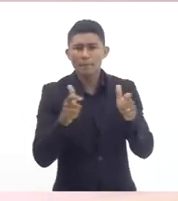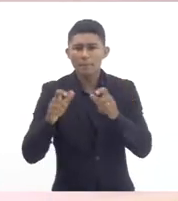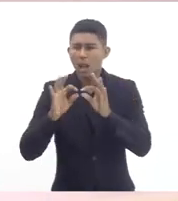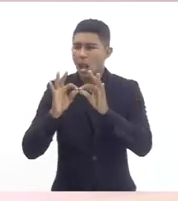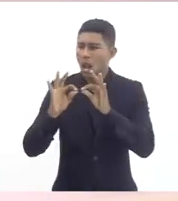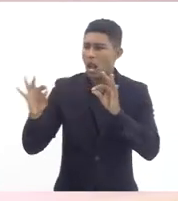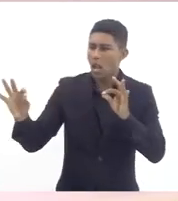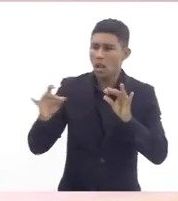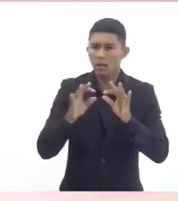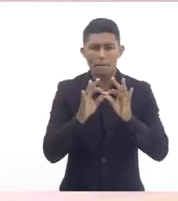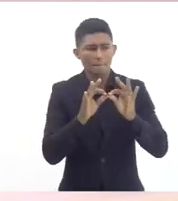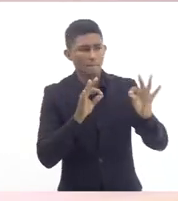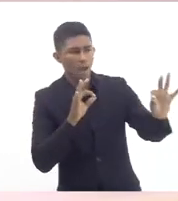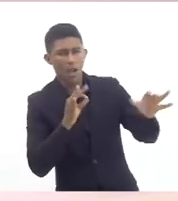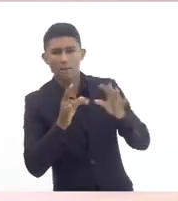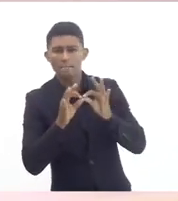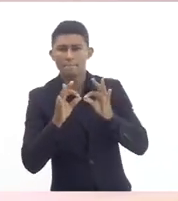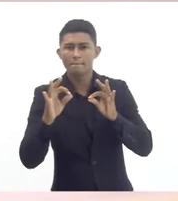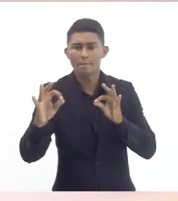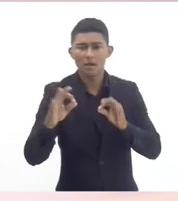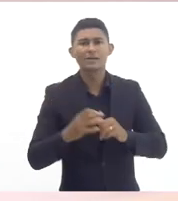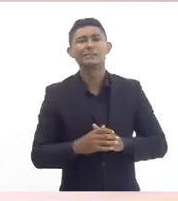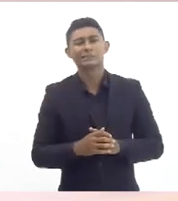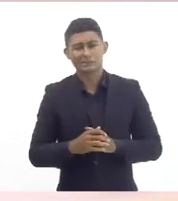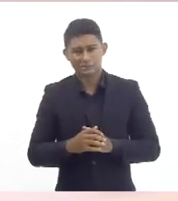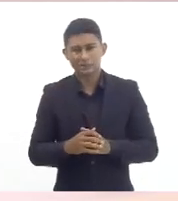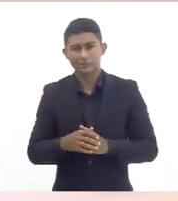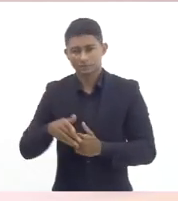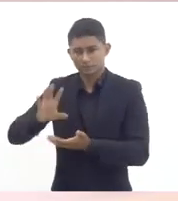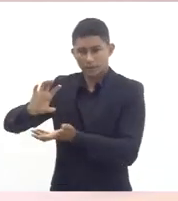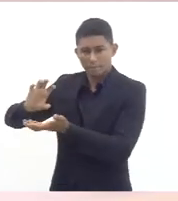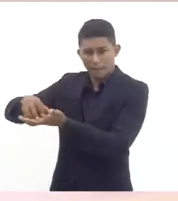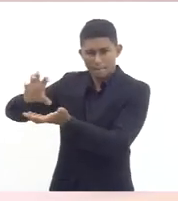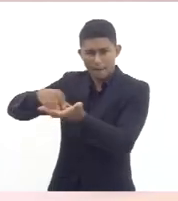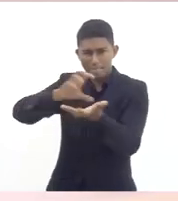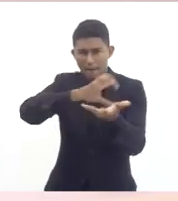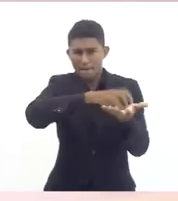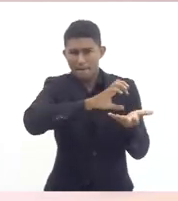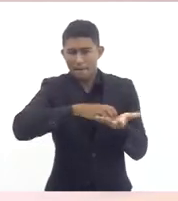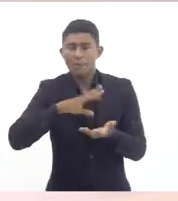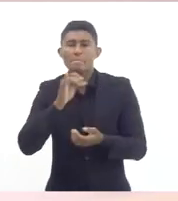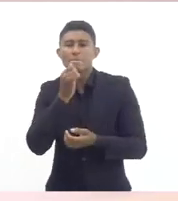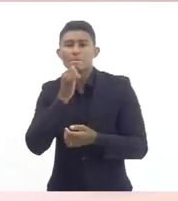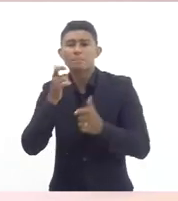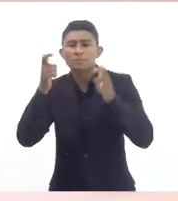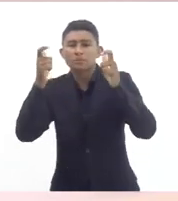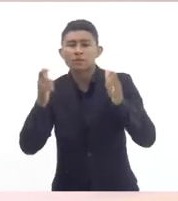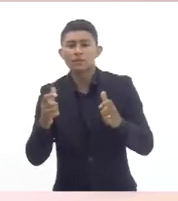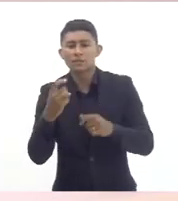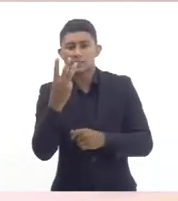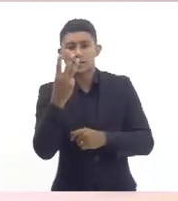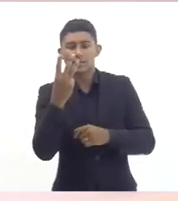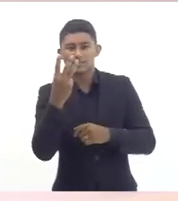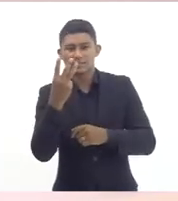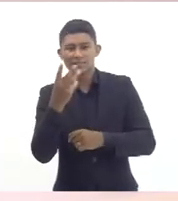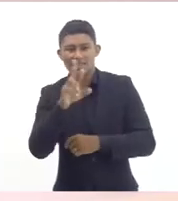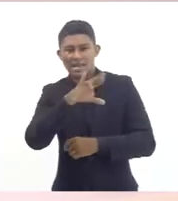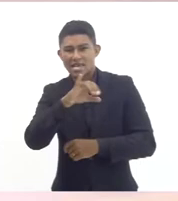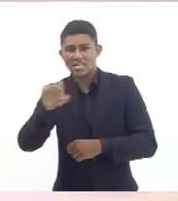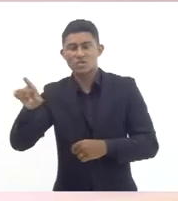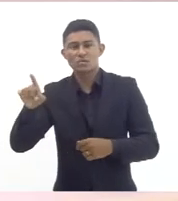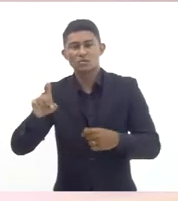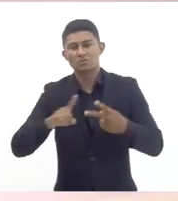quase dramáticas principalmente essas unidades mais afastadas como Três Rios Bom Jesus Pado